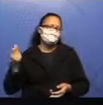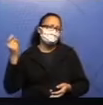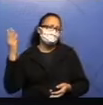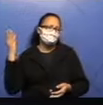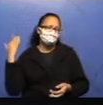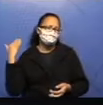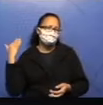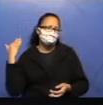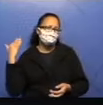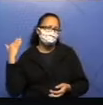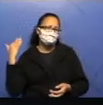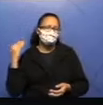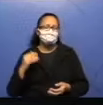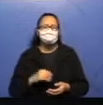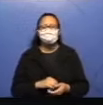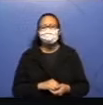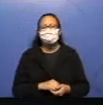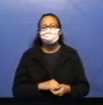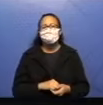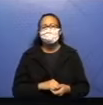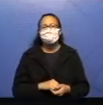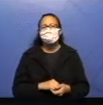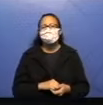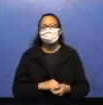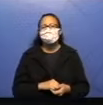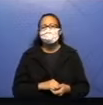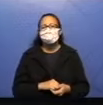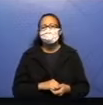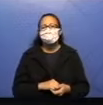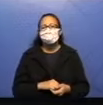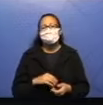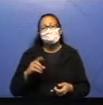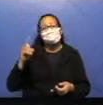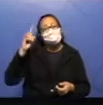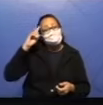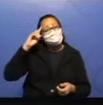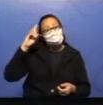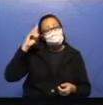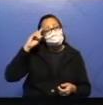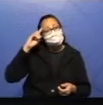vai falar sobre contos de fada. Um certo dia.